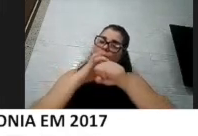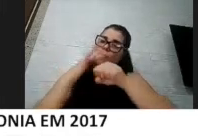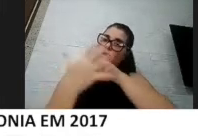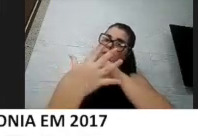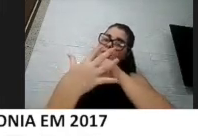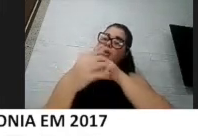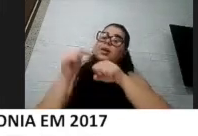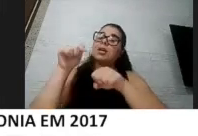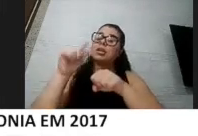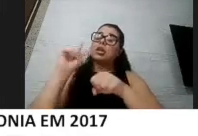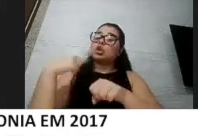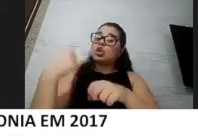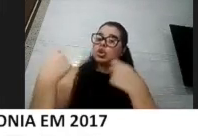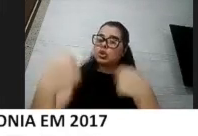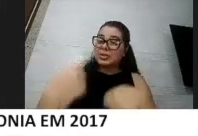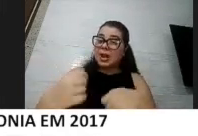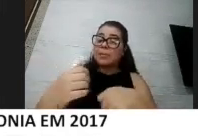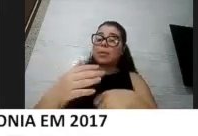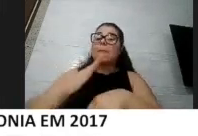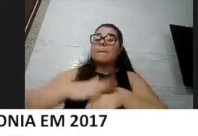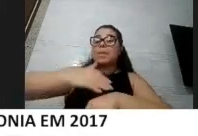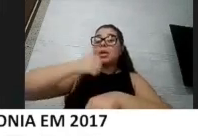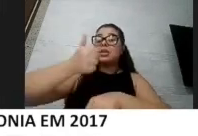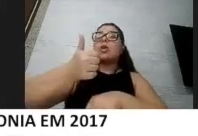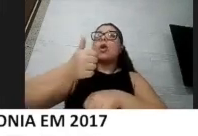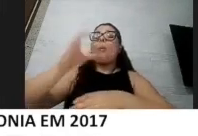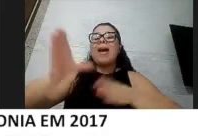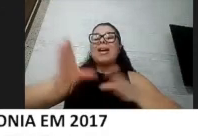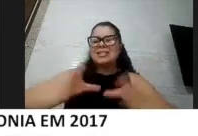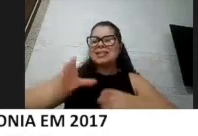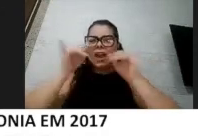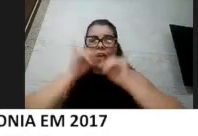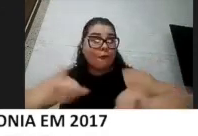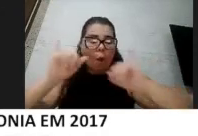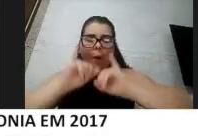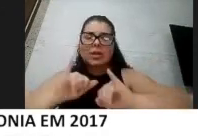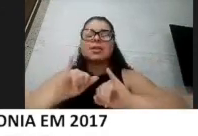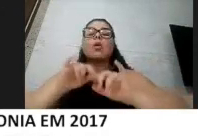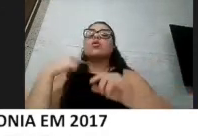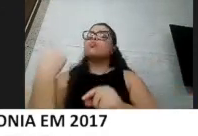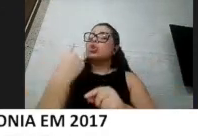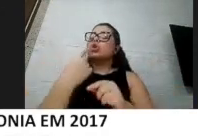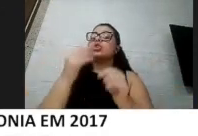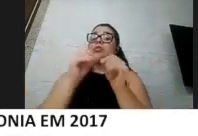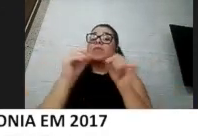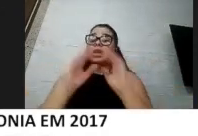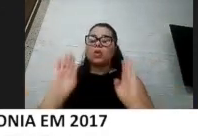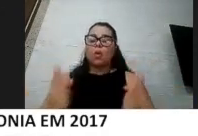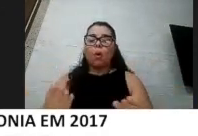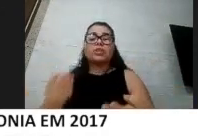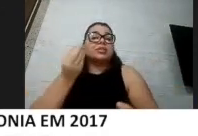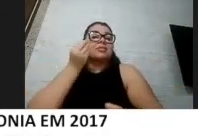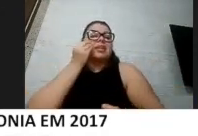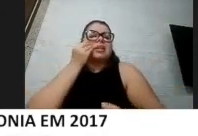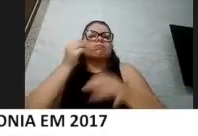a gente precisa melhorar os acessos às informações que é o que a gente está fazendo aqui hoje, né? A gente está tentando passar